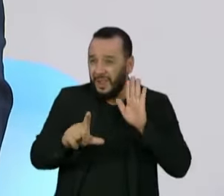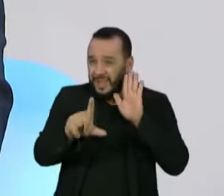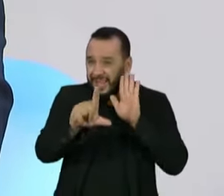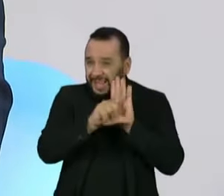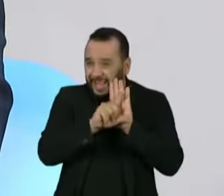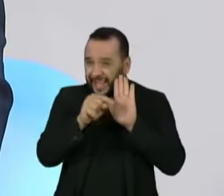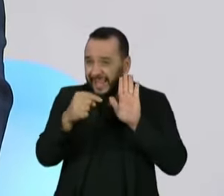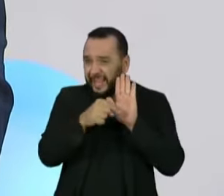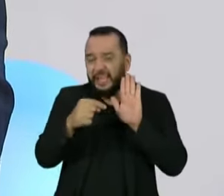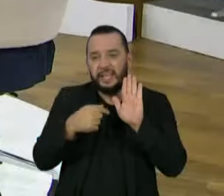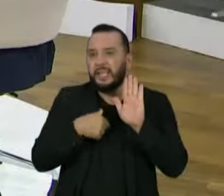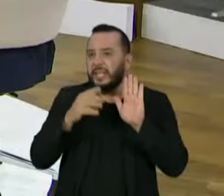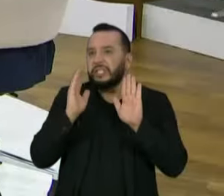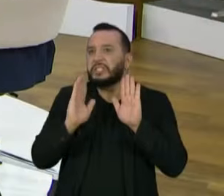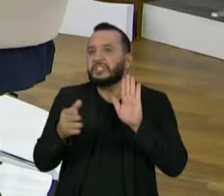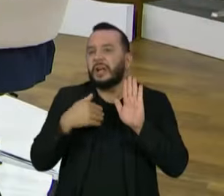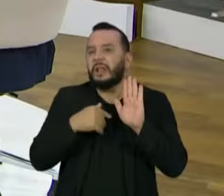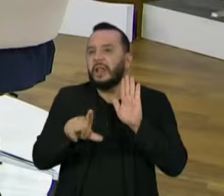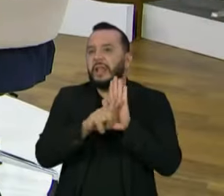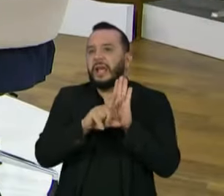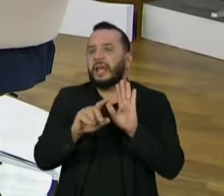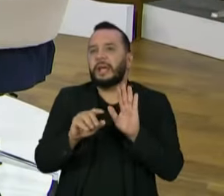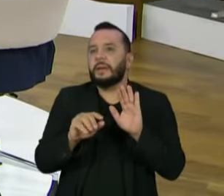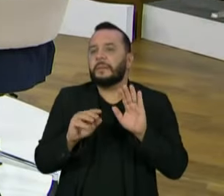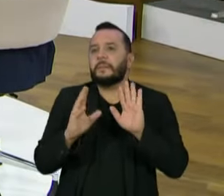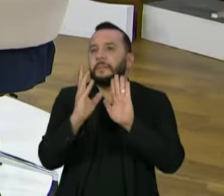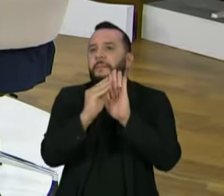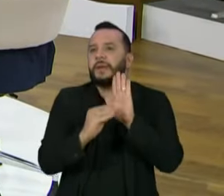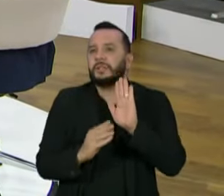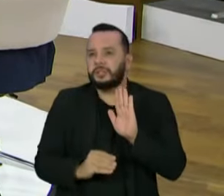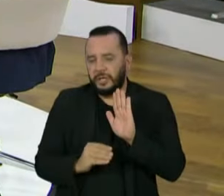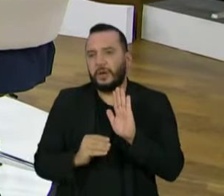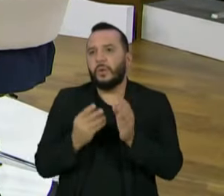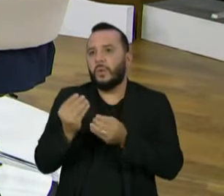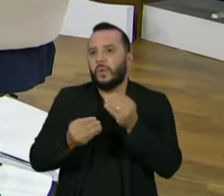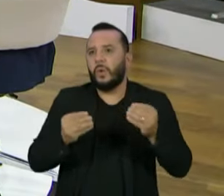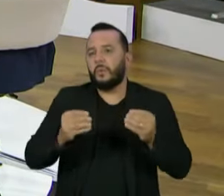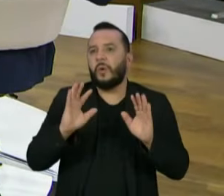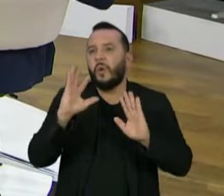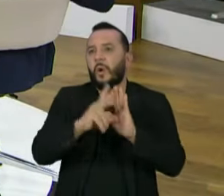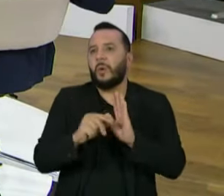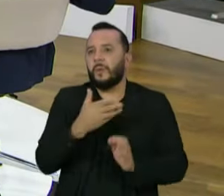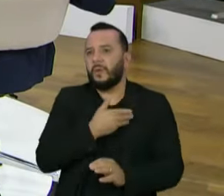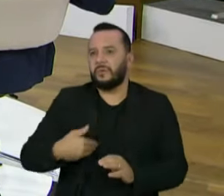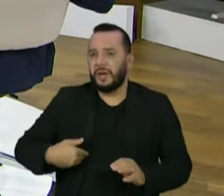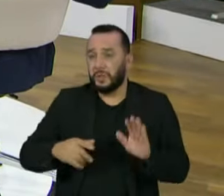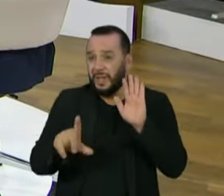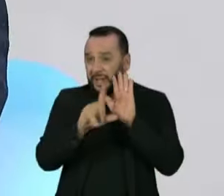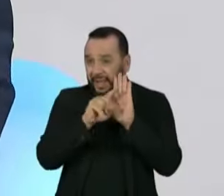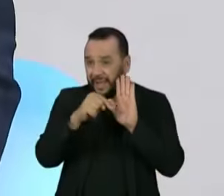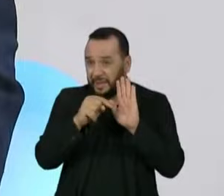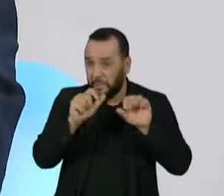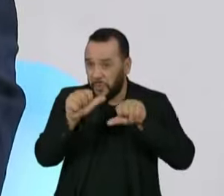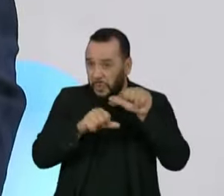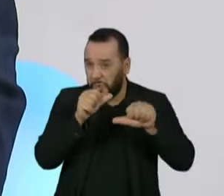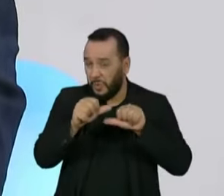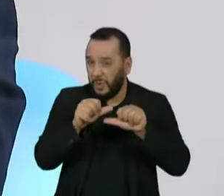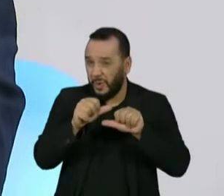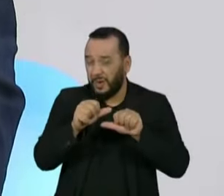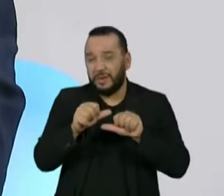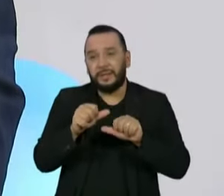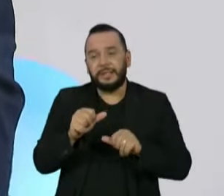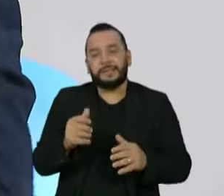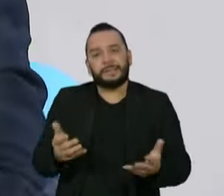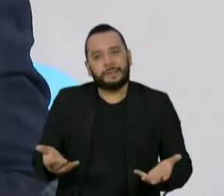que fizeram mau uso do dinheiro público. Eu não tenho dúvida disso. Se já era difícil você penalizar, agora com essa